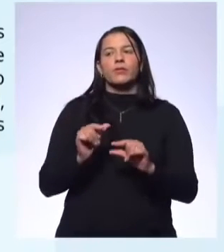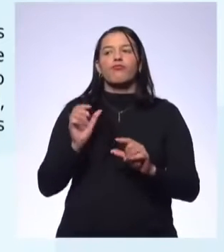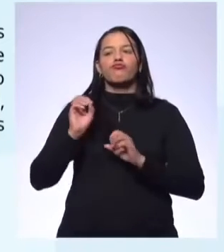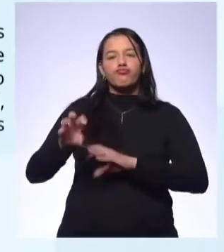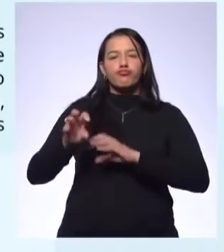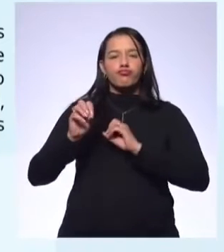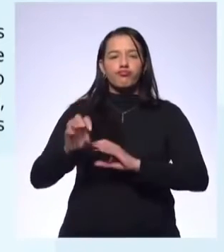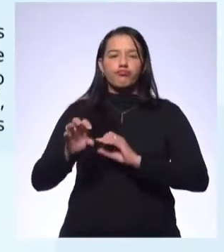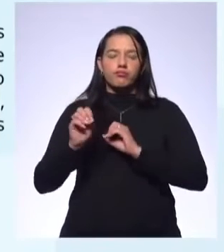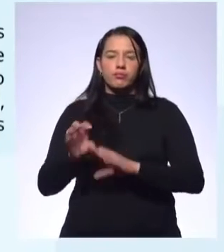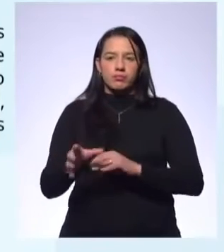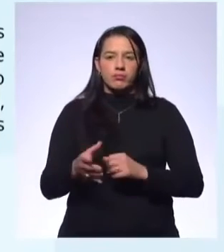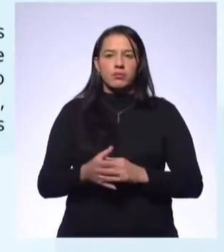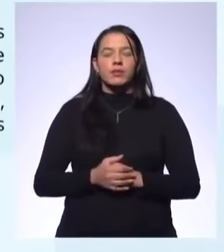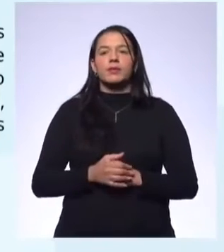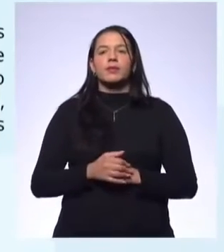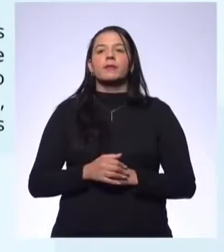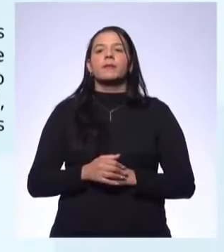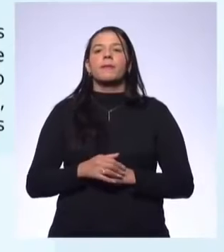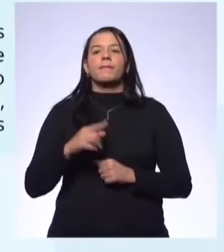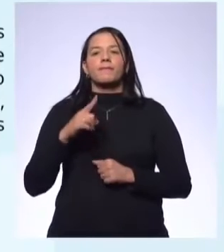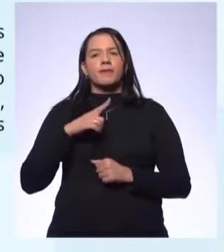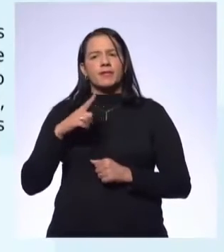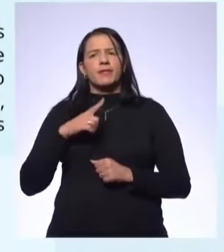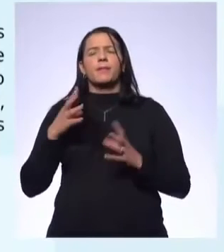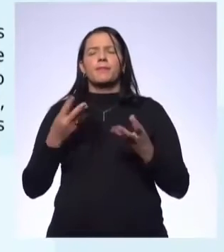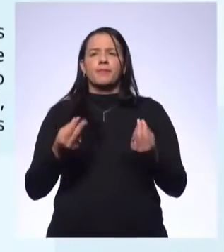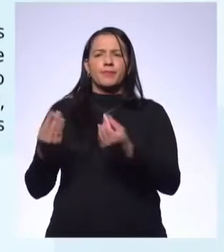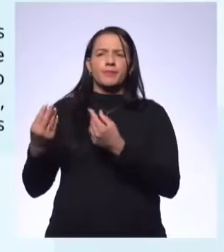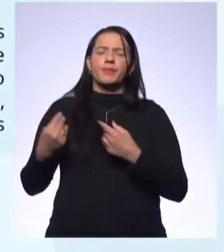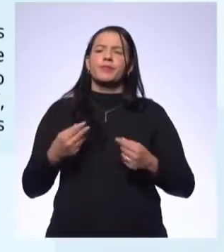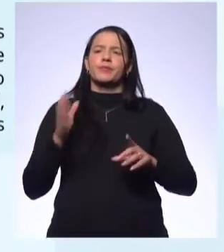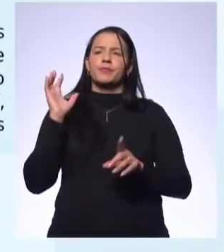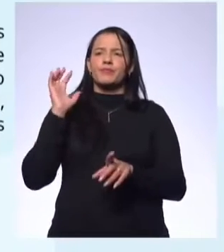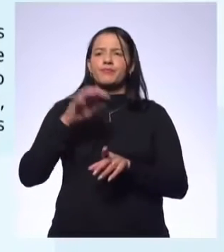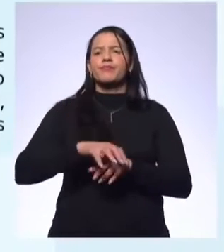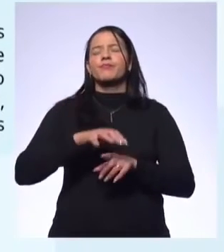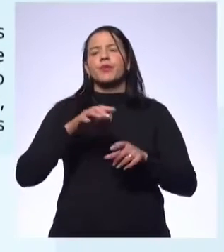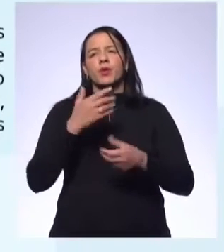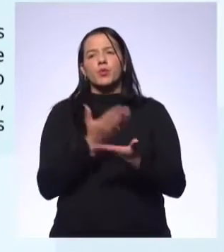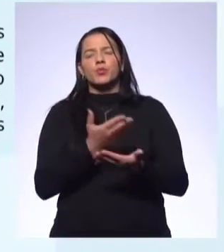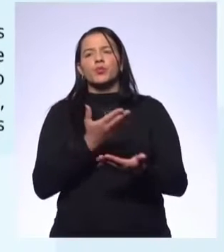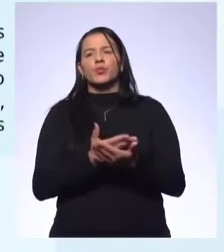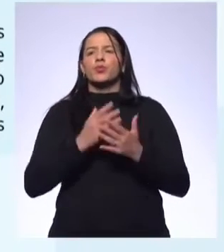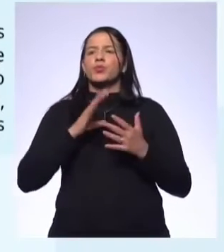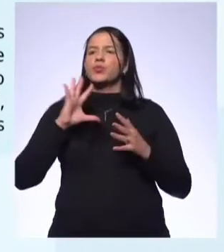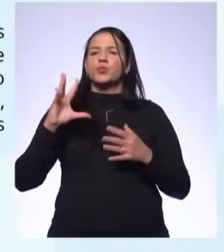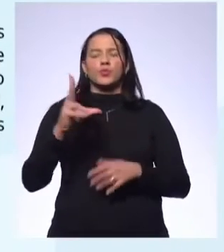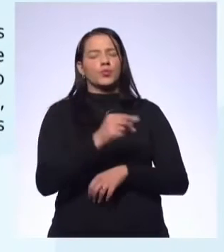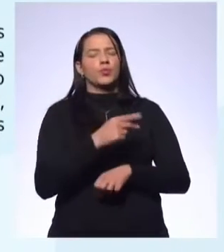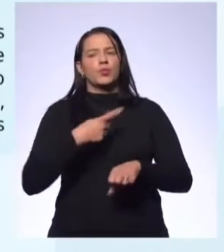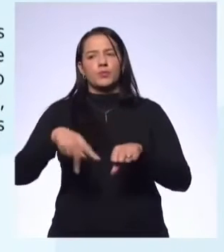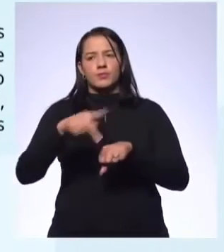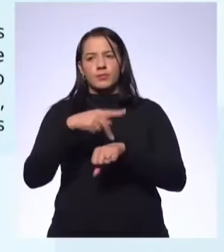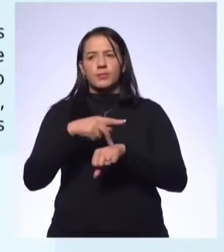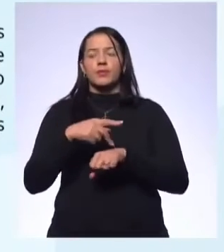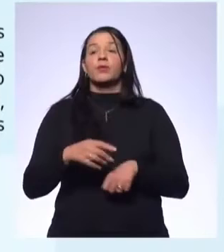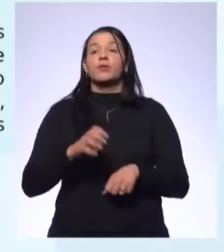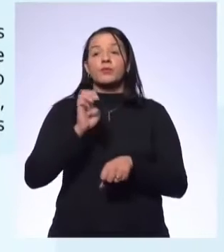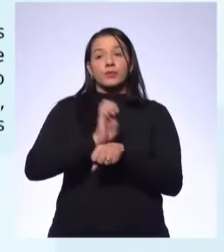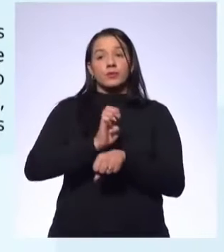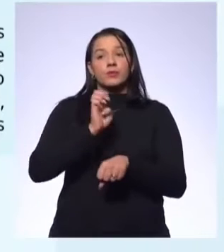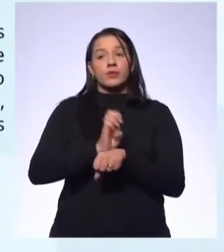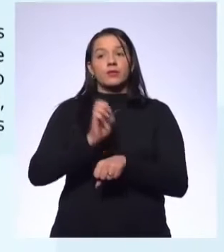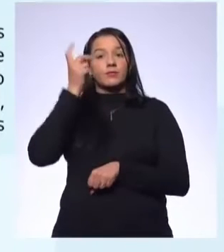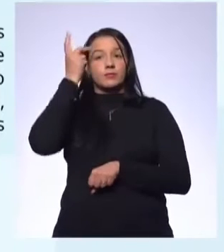aprendizado, que certamente vai atingir o grande contingente de estudantes em todo o país. O Estado de São